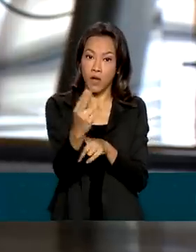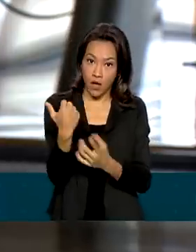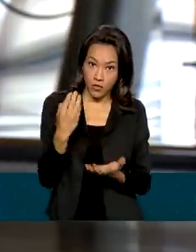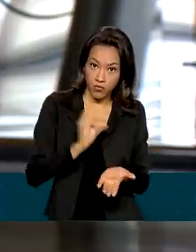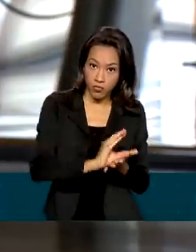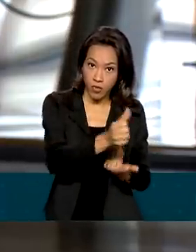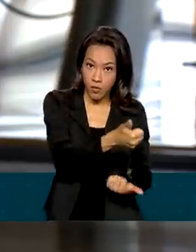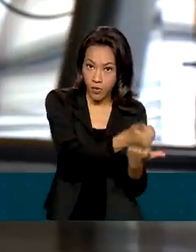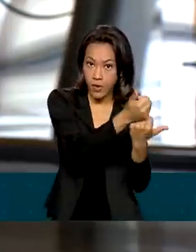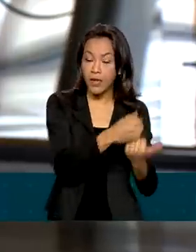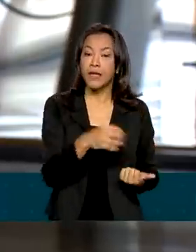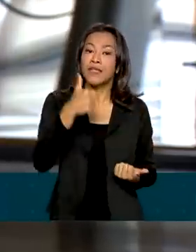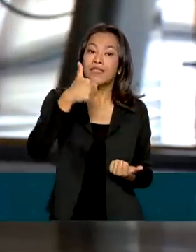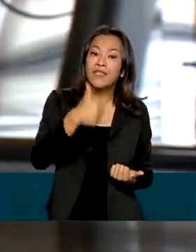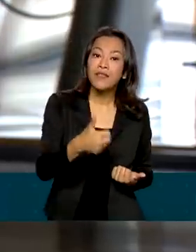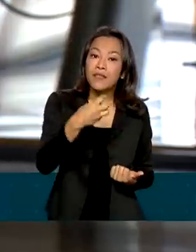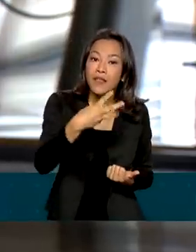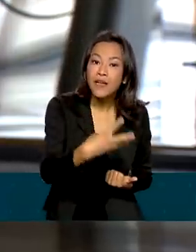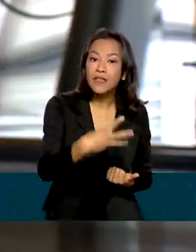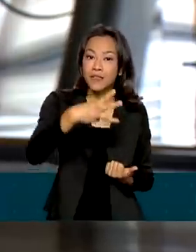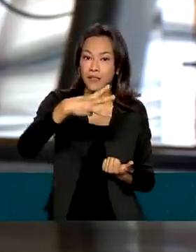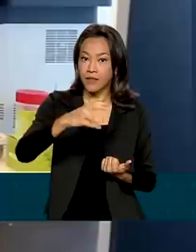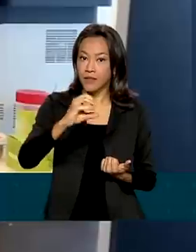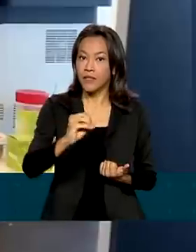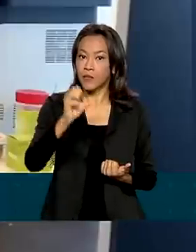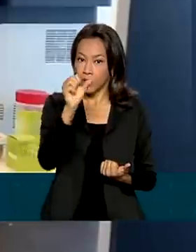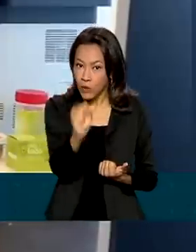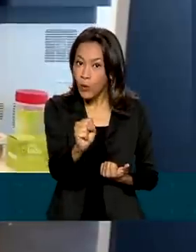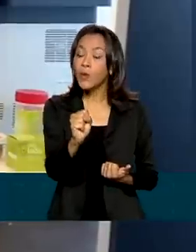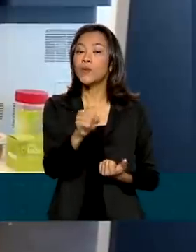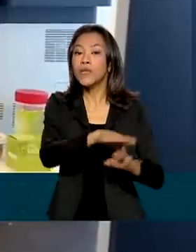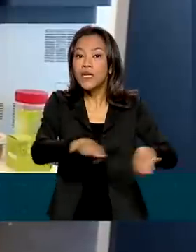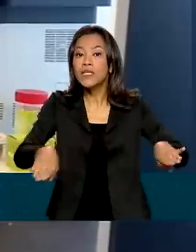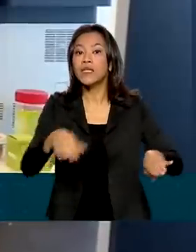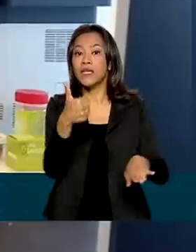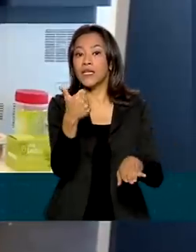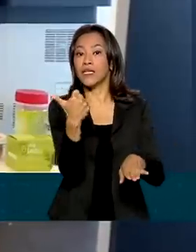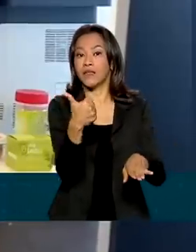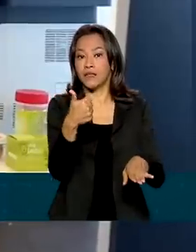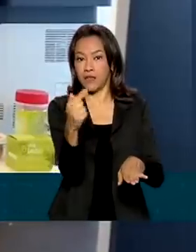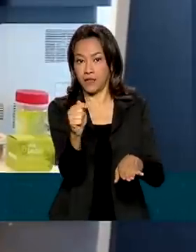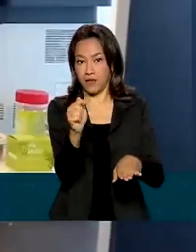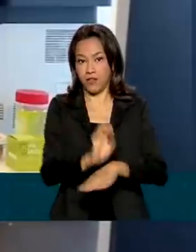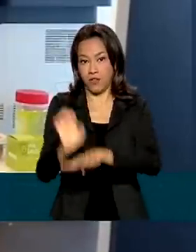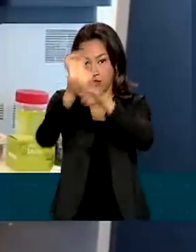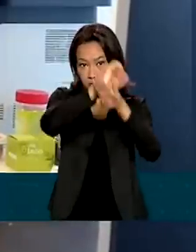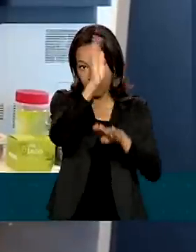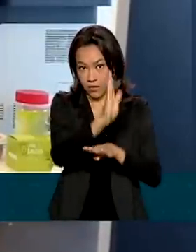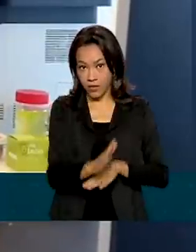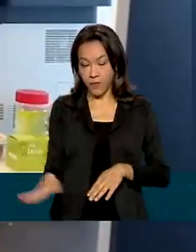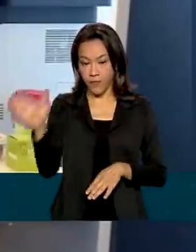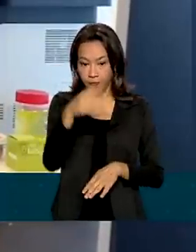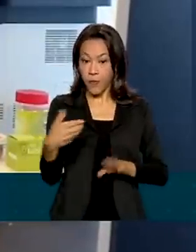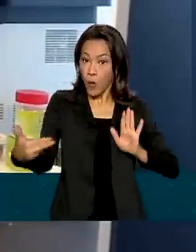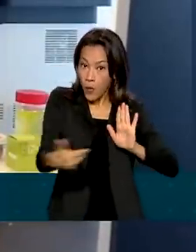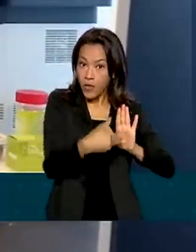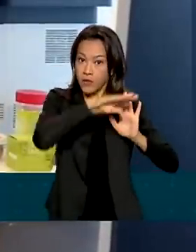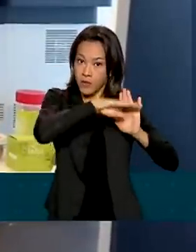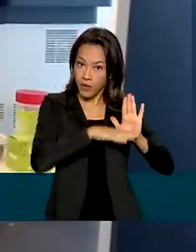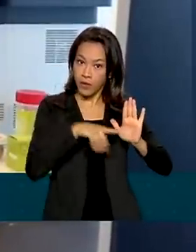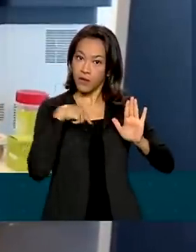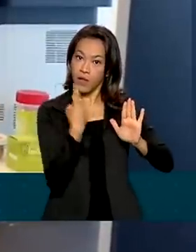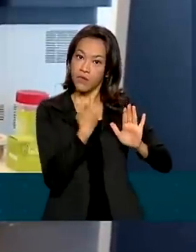308 crianças em 17 estados do país. Através desse programa nós estaremos fortalecendo as